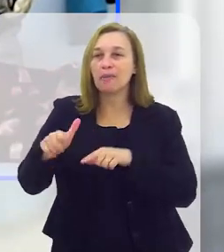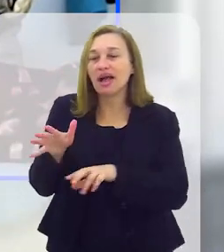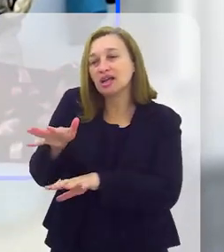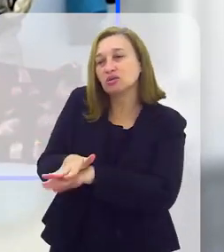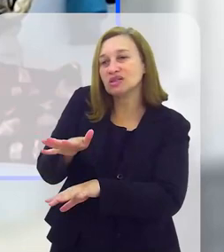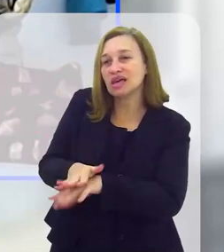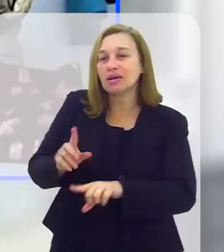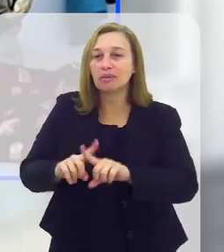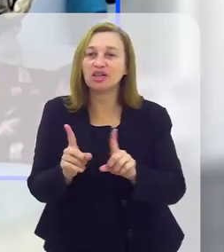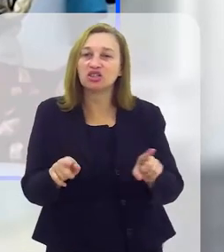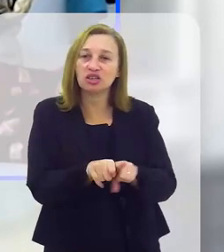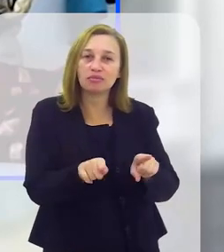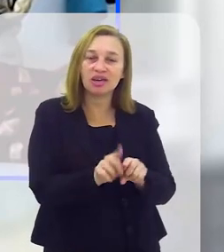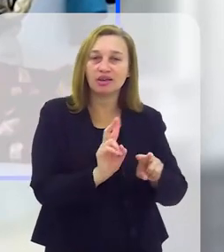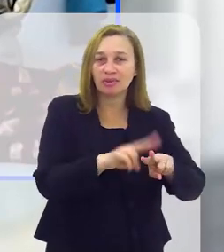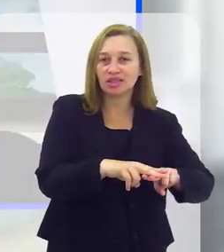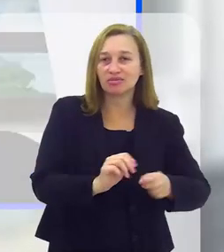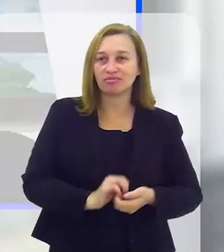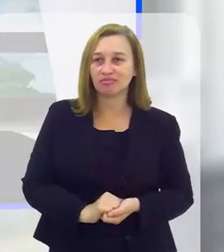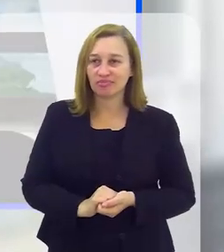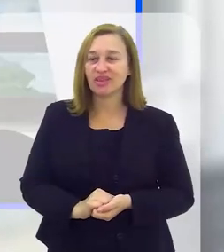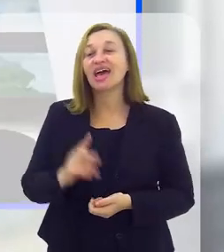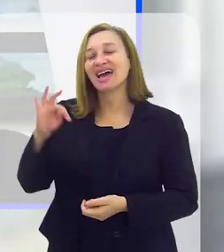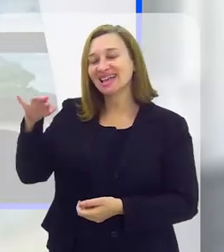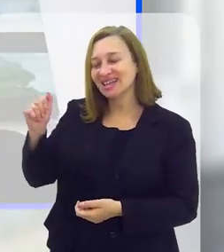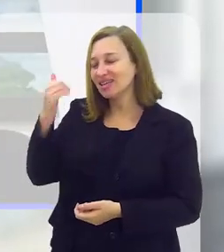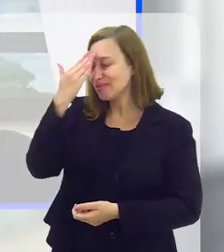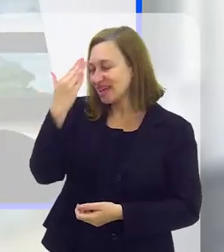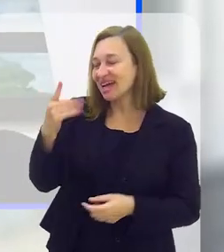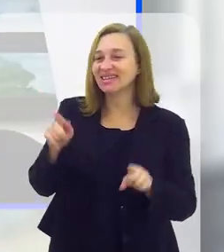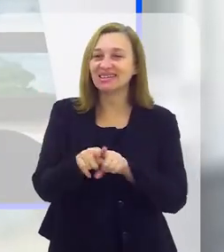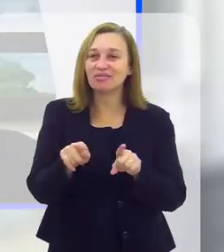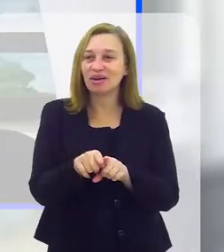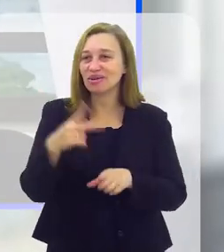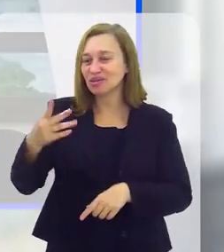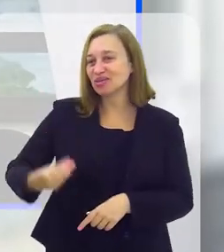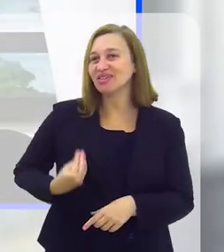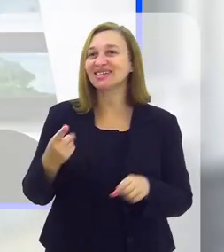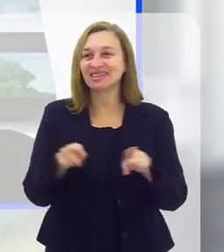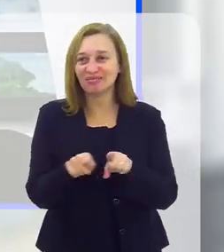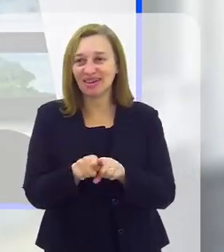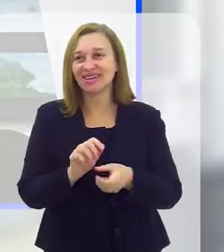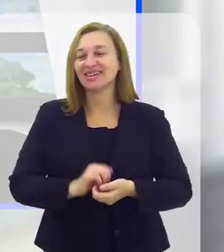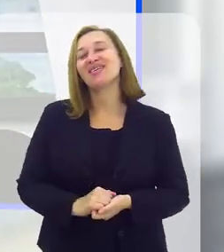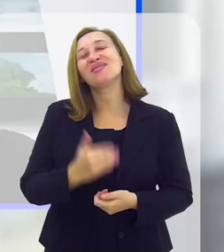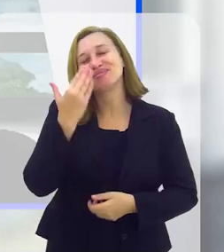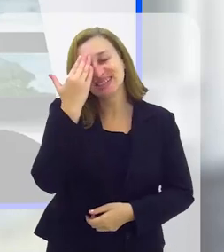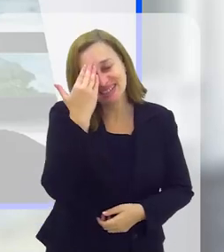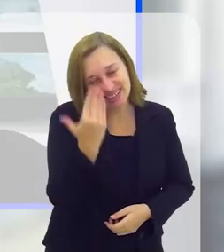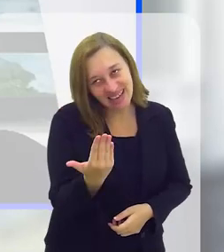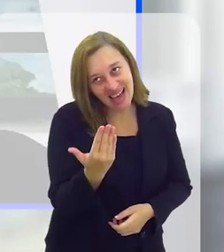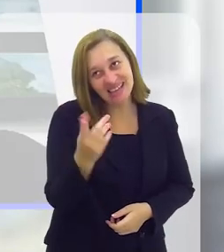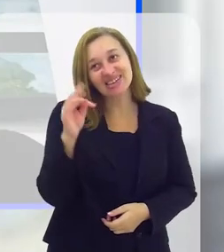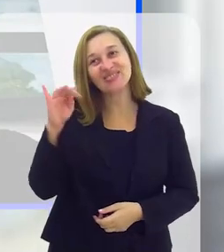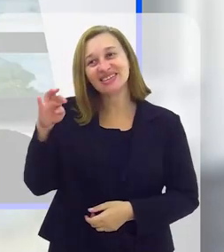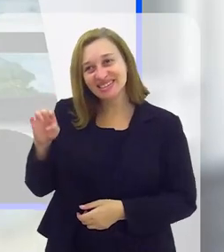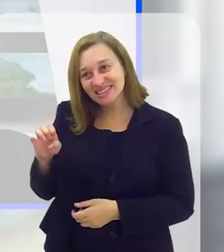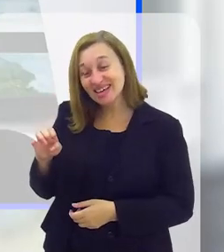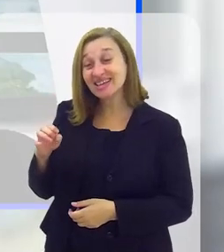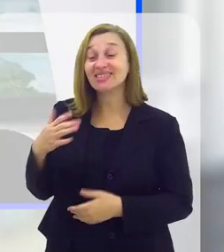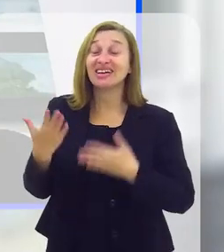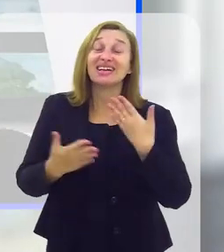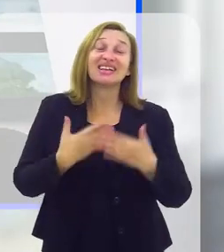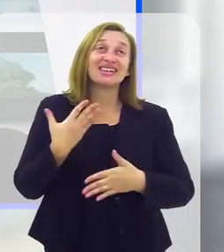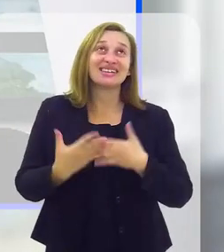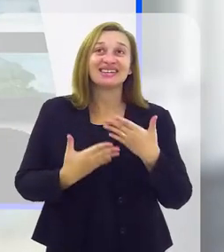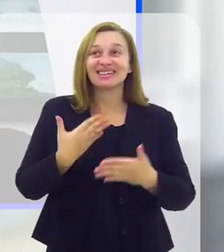sociedade, não só das meninas trabalhadoras do sexo, como daqueles que estão privados da liberdade. Anitta, muito obrigado,